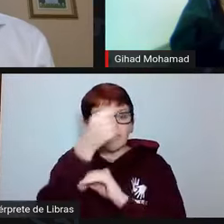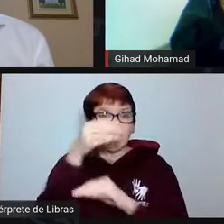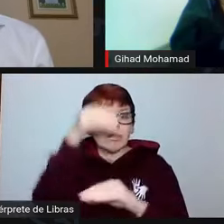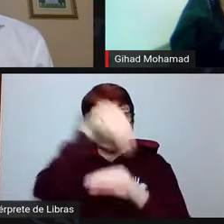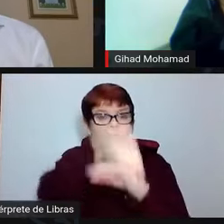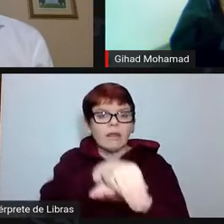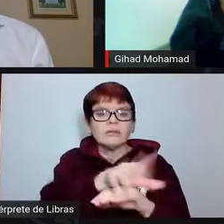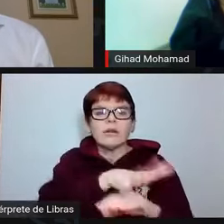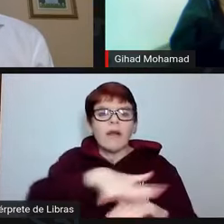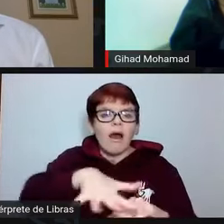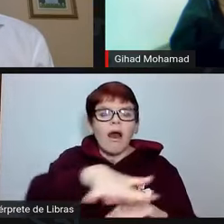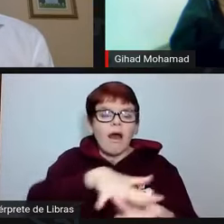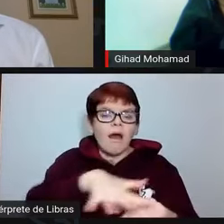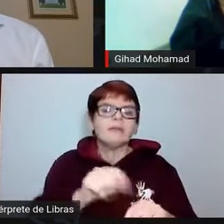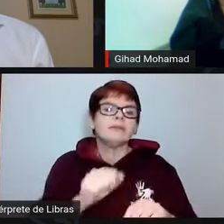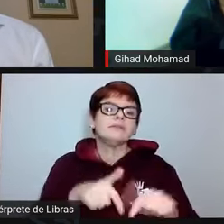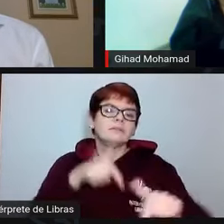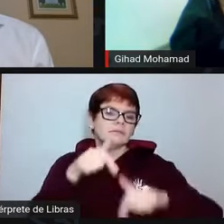Aumentar